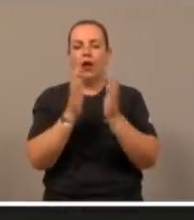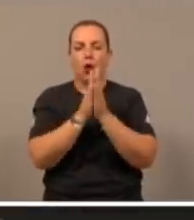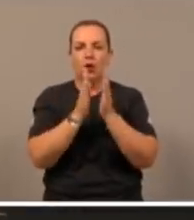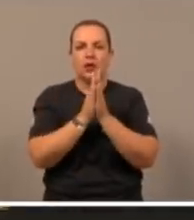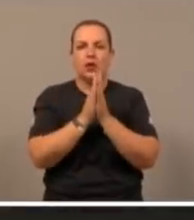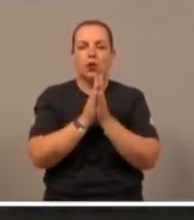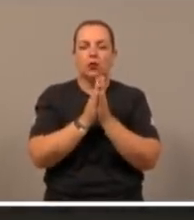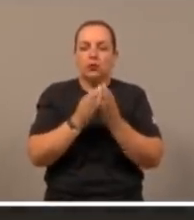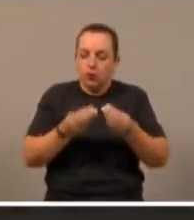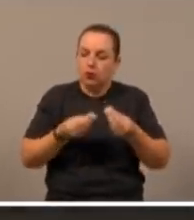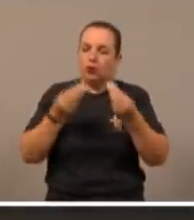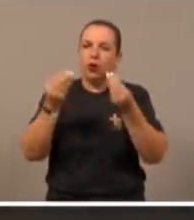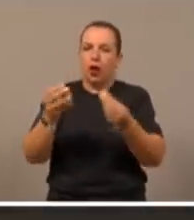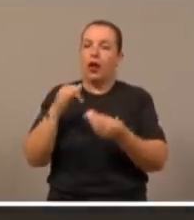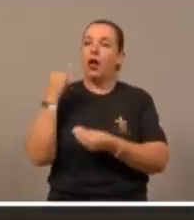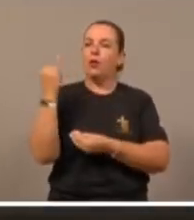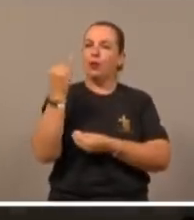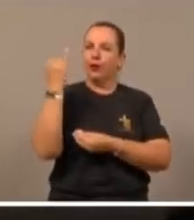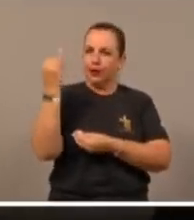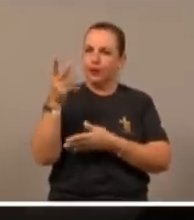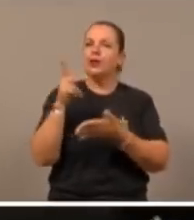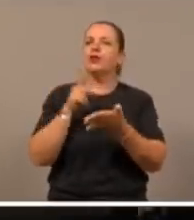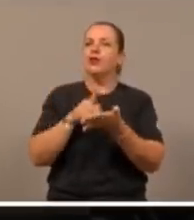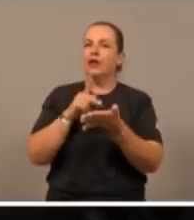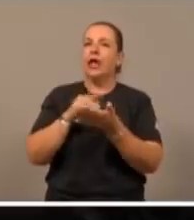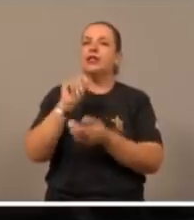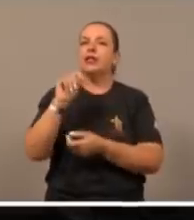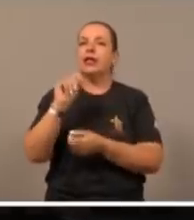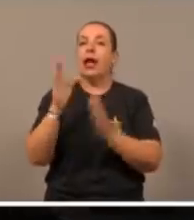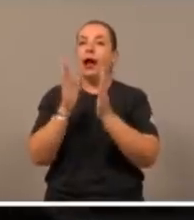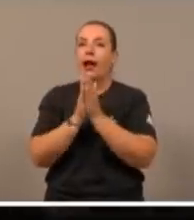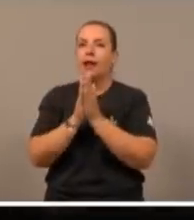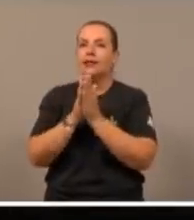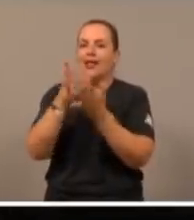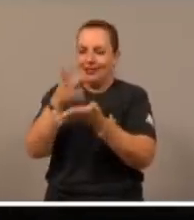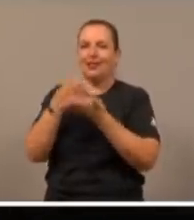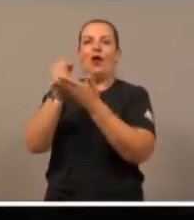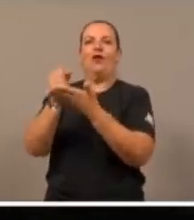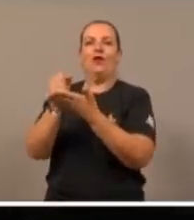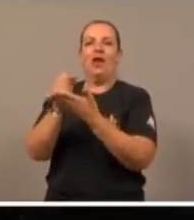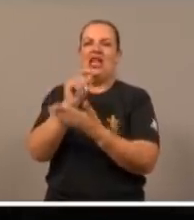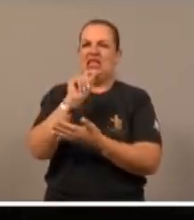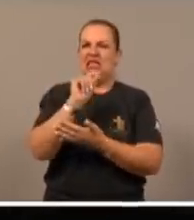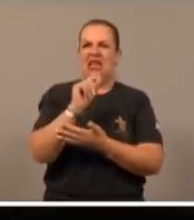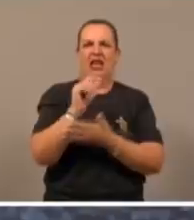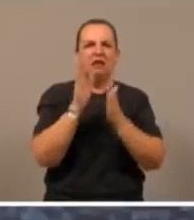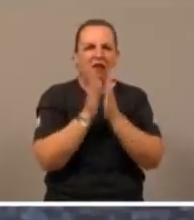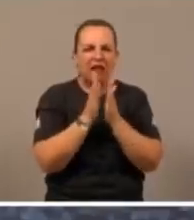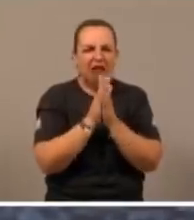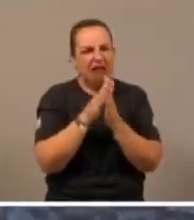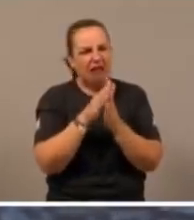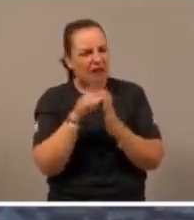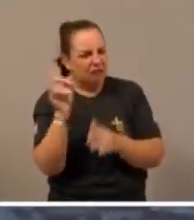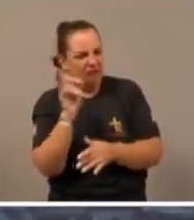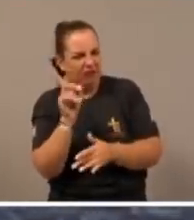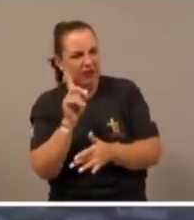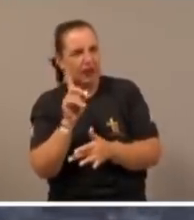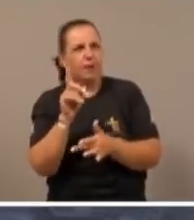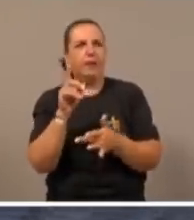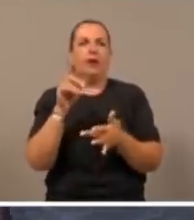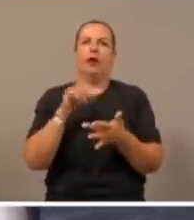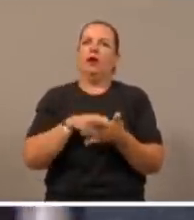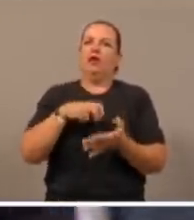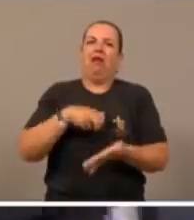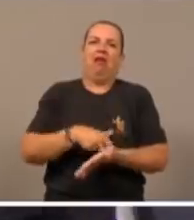exatamente a importância, quem reza se salva, quem não reza, certamente se condena, Santo Afonso Maria